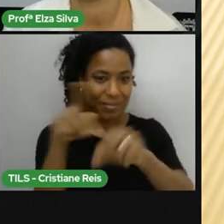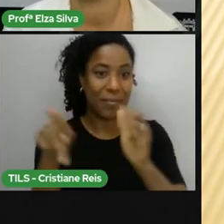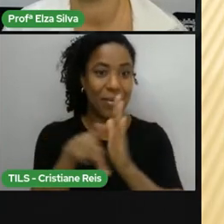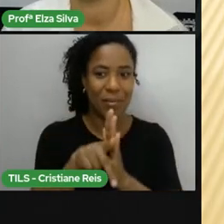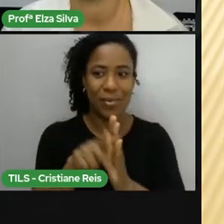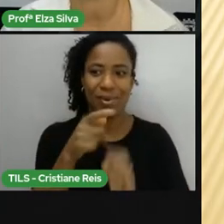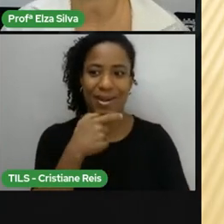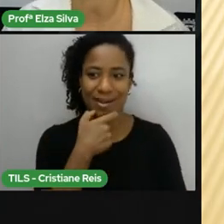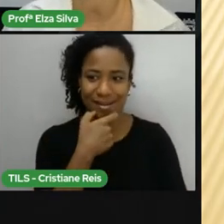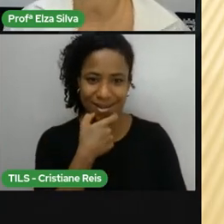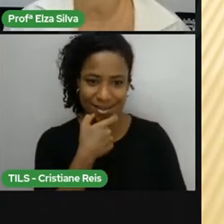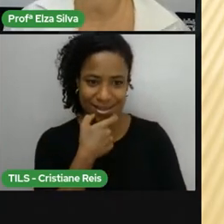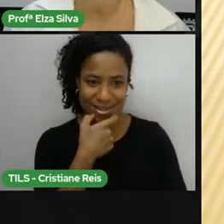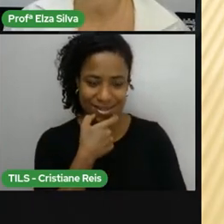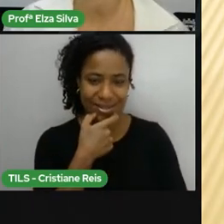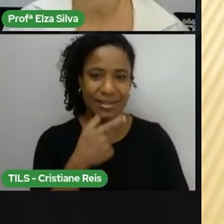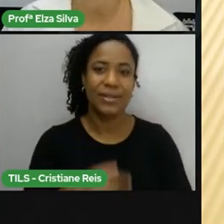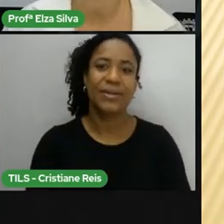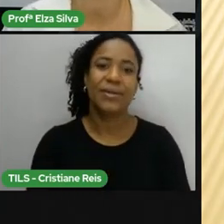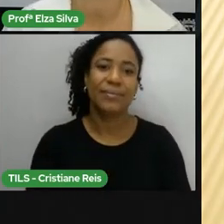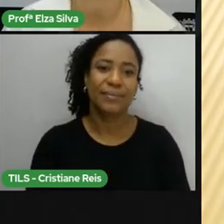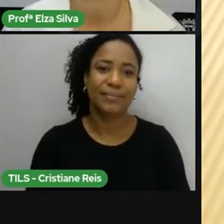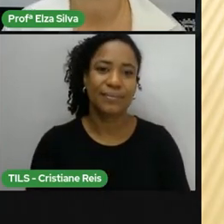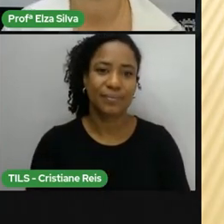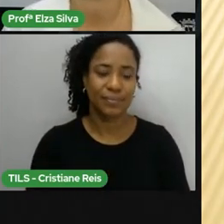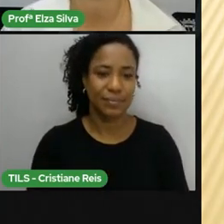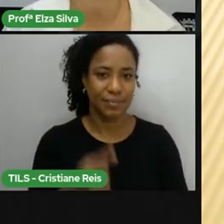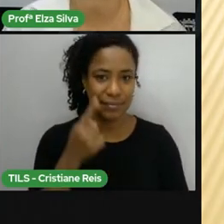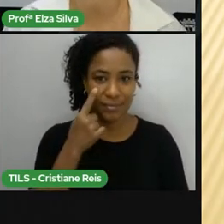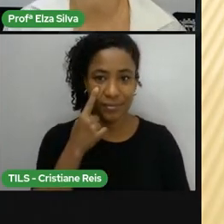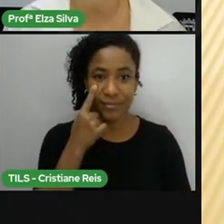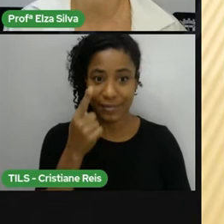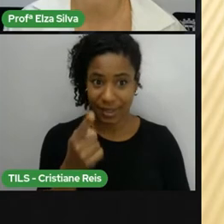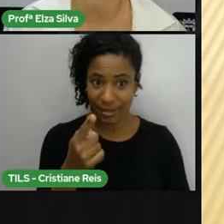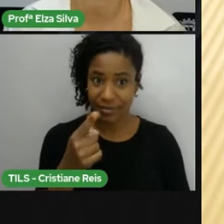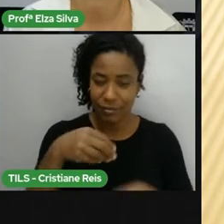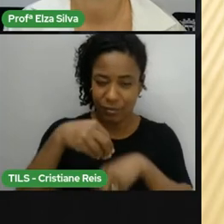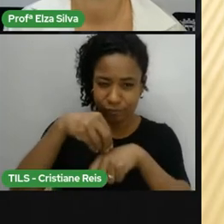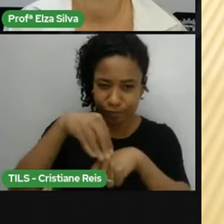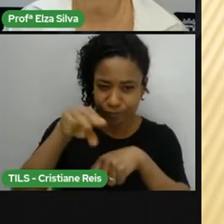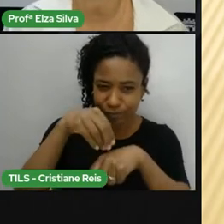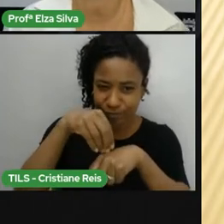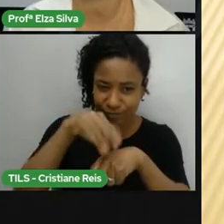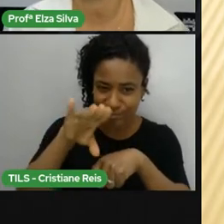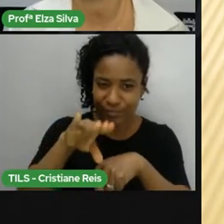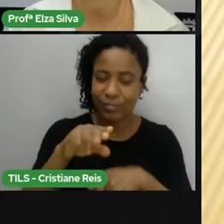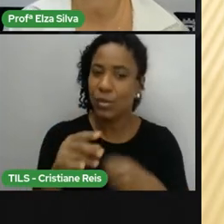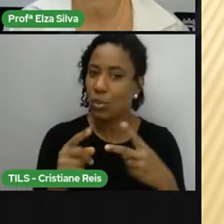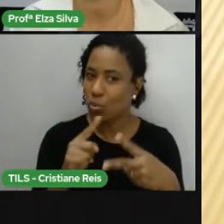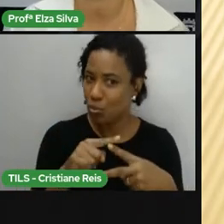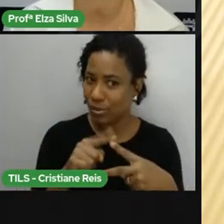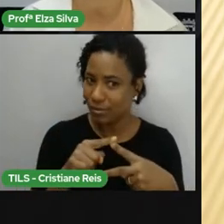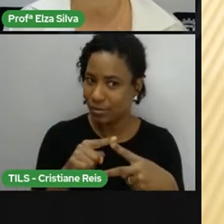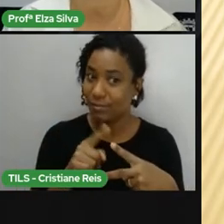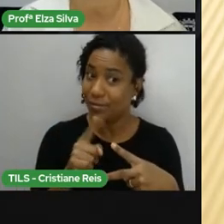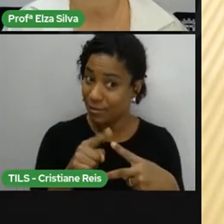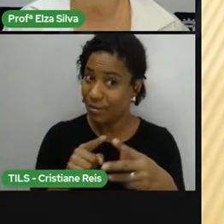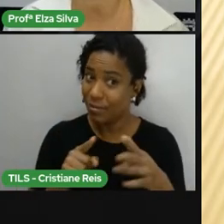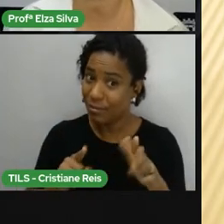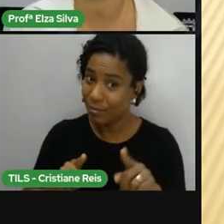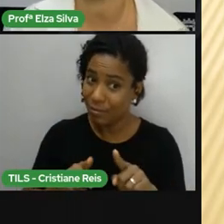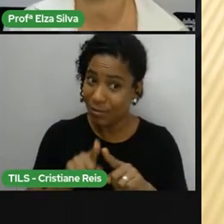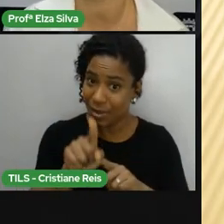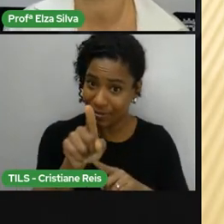Eu trago aqui Two hands Duas dicas Para vocês Primeira dica A pergunta